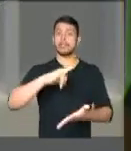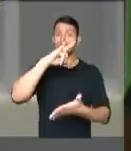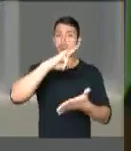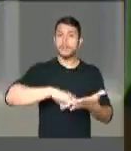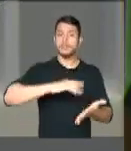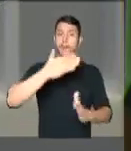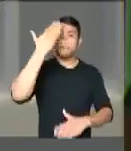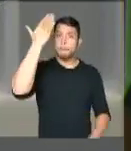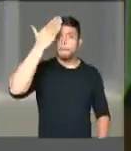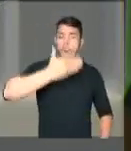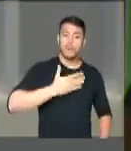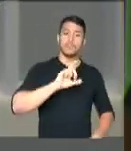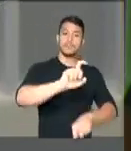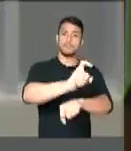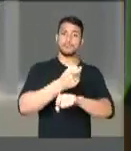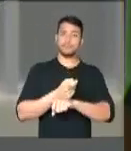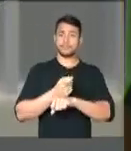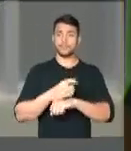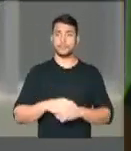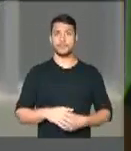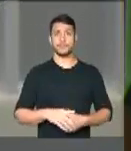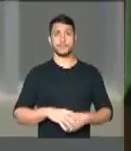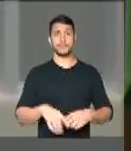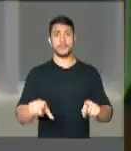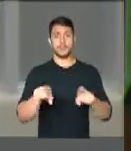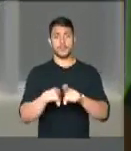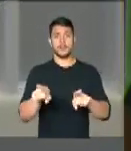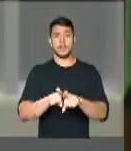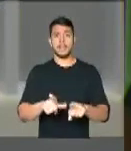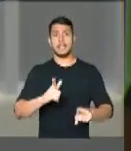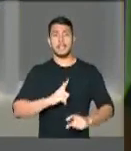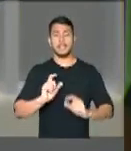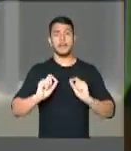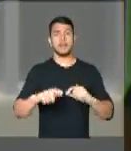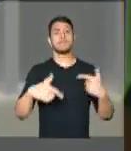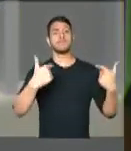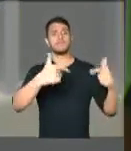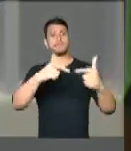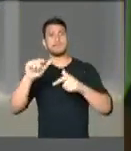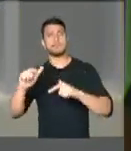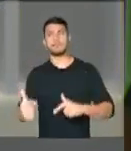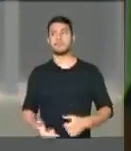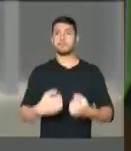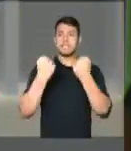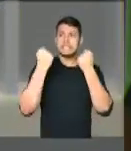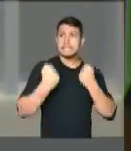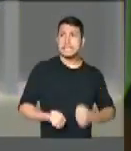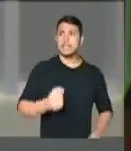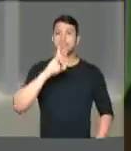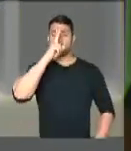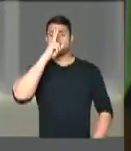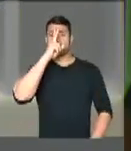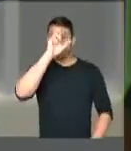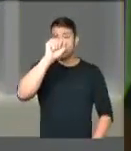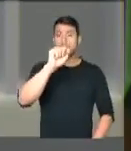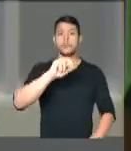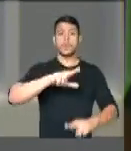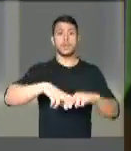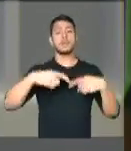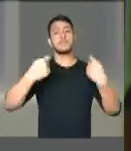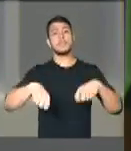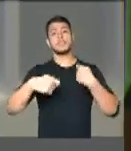reconhecimento dessas comunidades. Nós temos uma grande batalha pela frente, primeiro, de garantir a